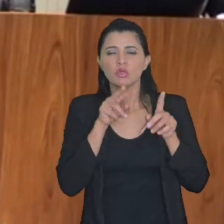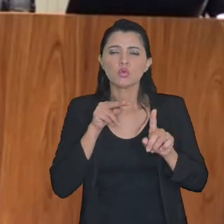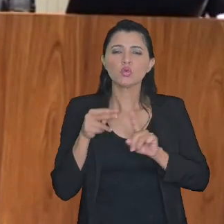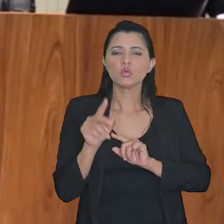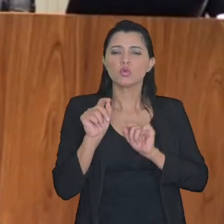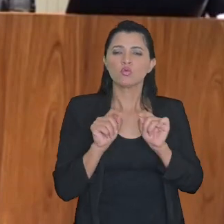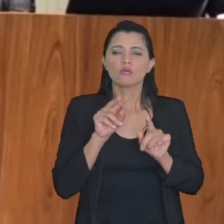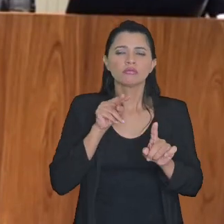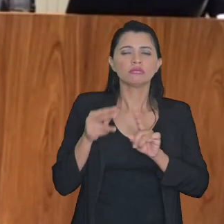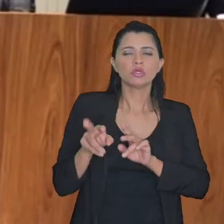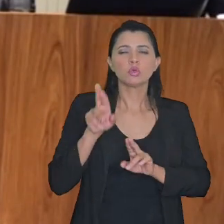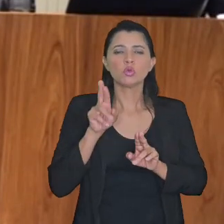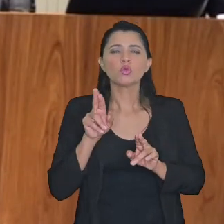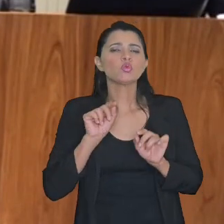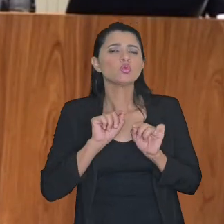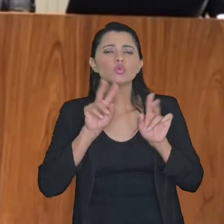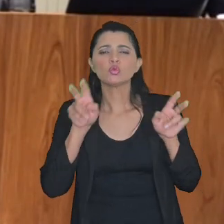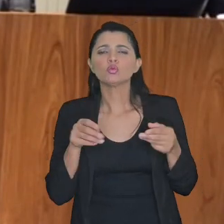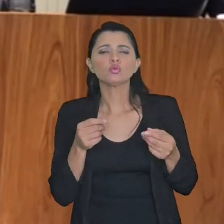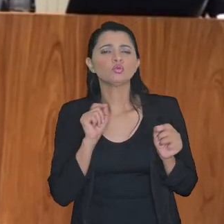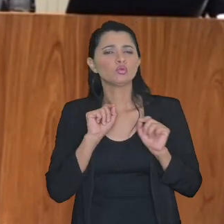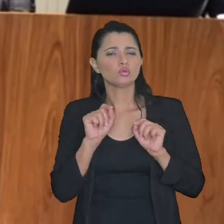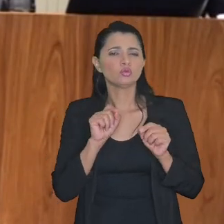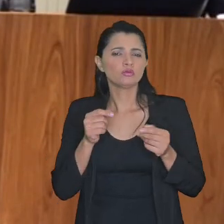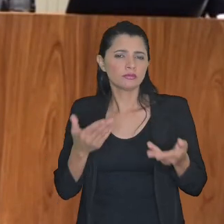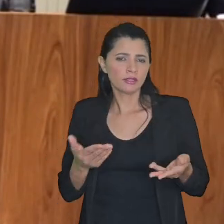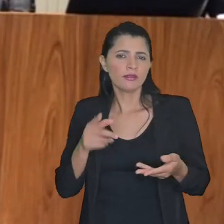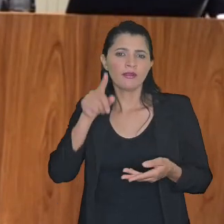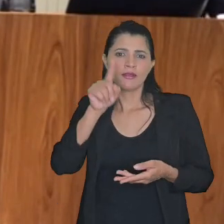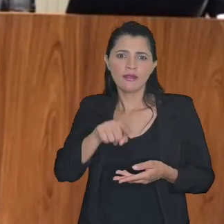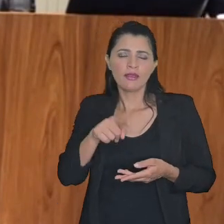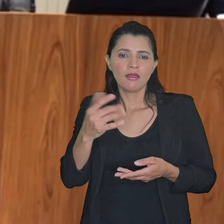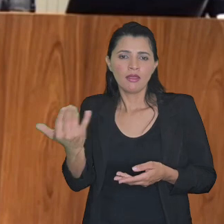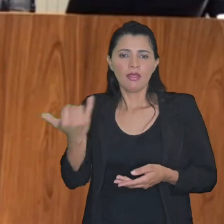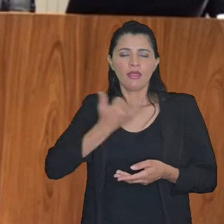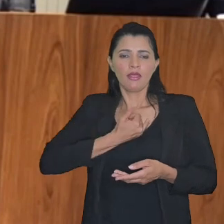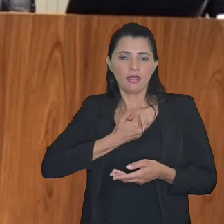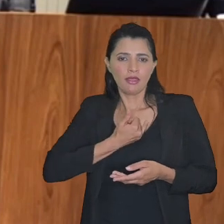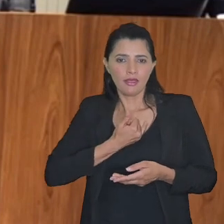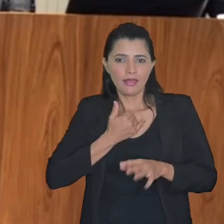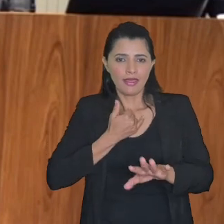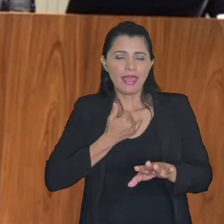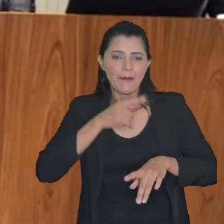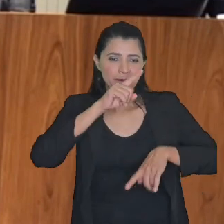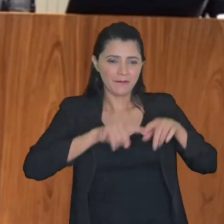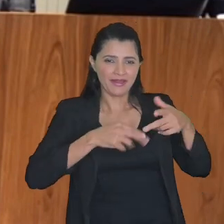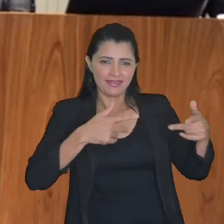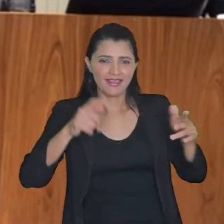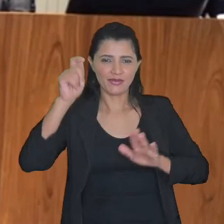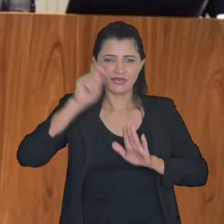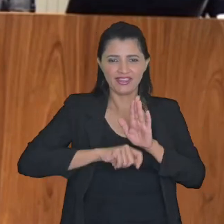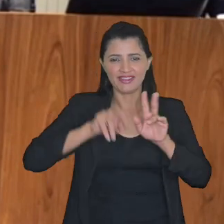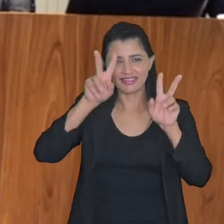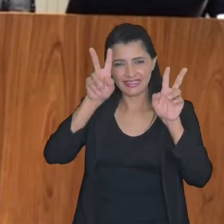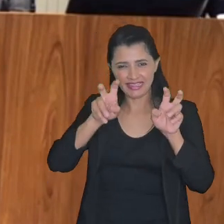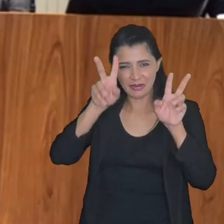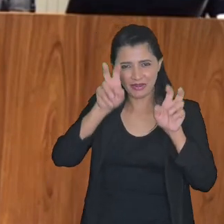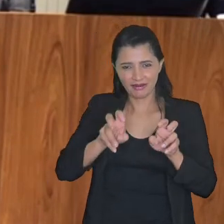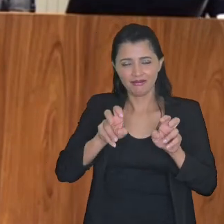perspectiva sobre o que se nos avizinha pelo menos em termos de matéria tributária